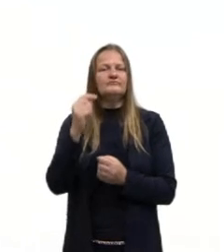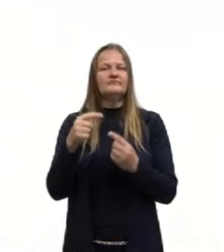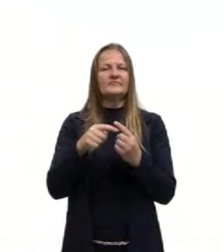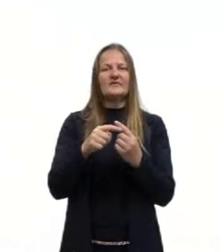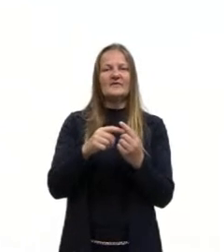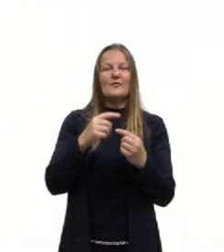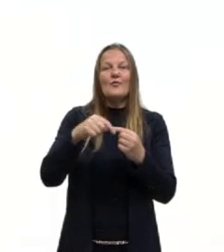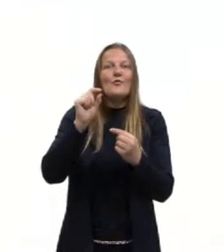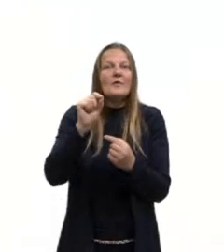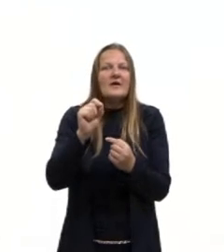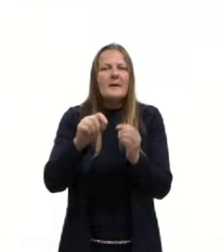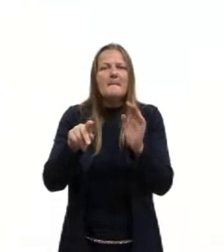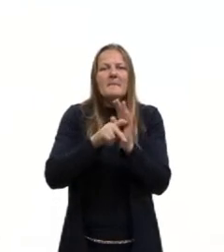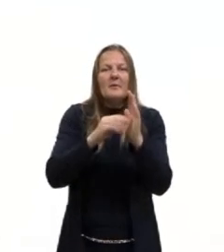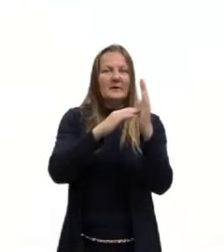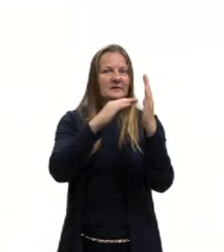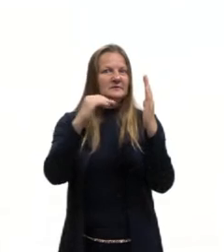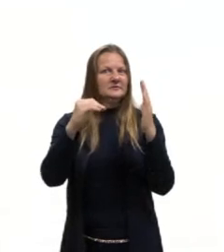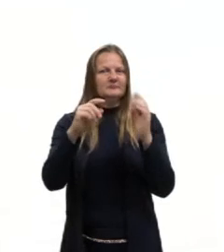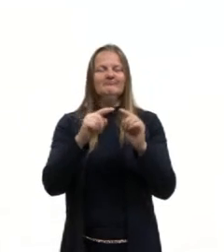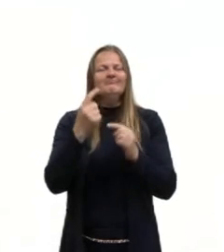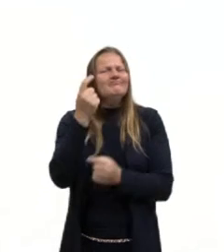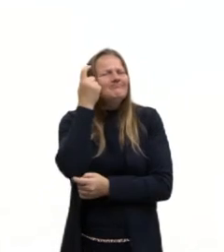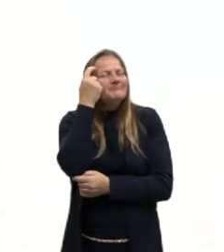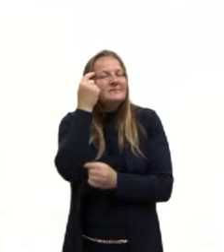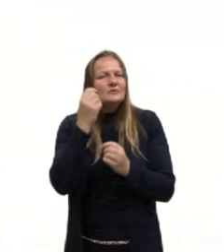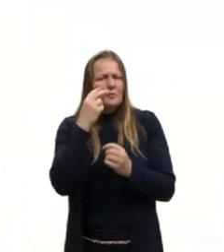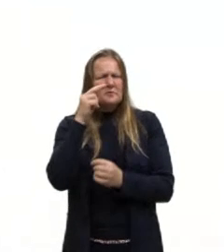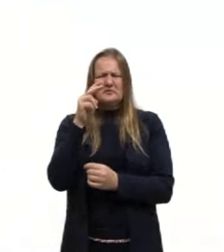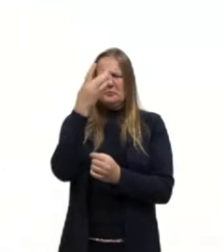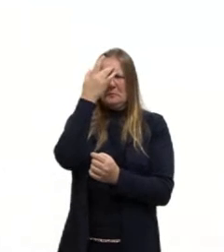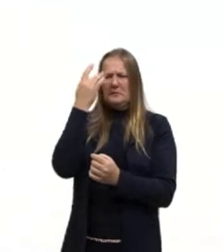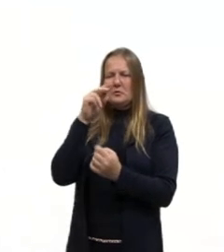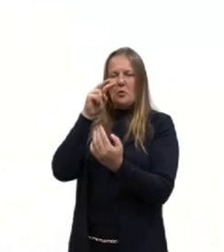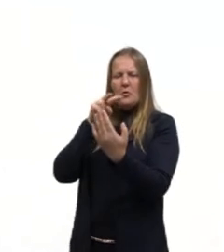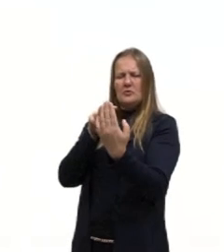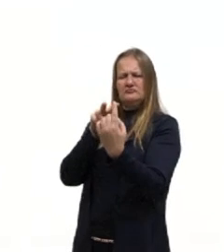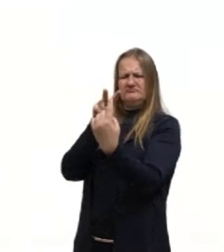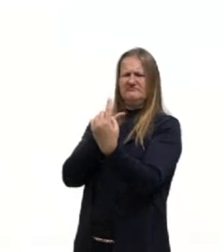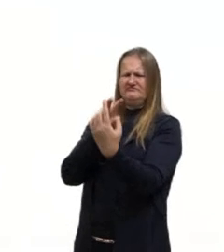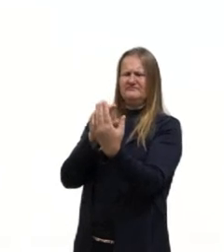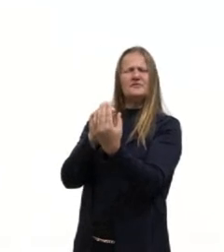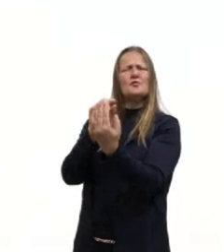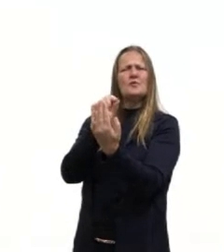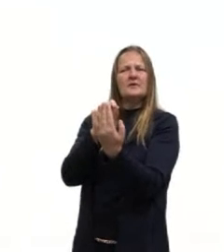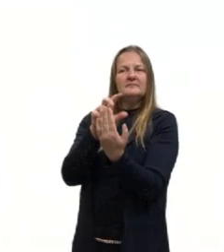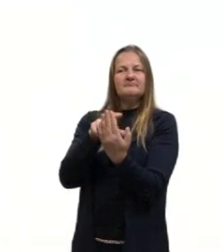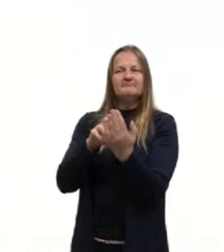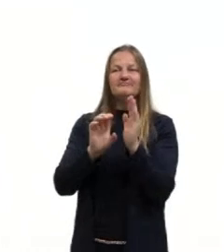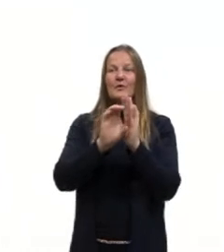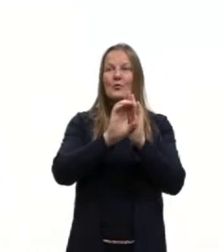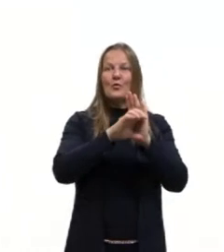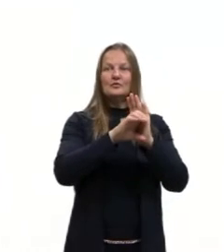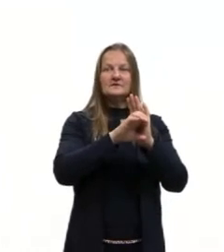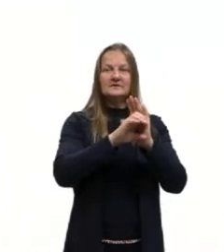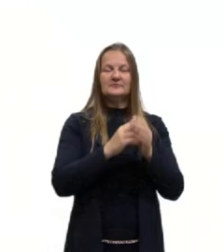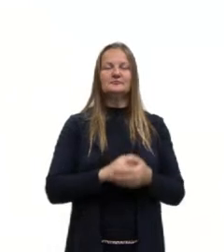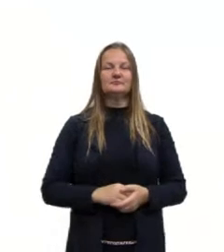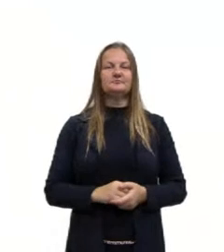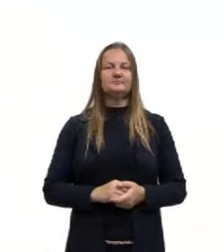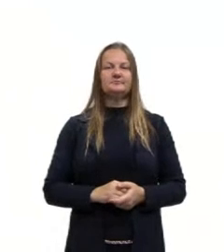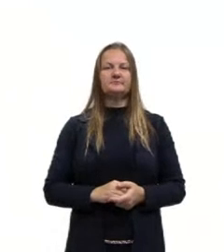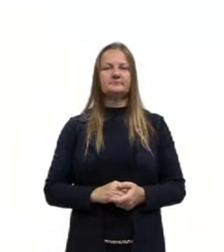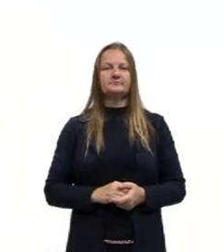própria estética ou aparência da arte. Ou seja, a arte conceitual,